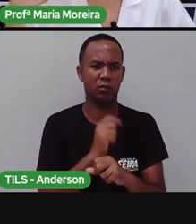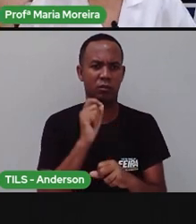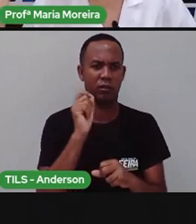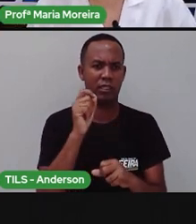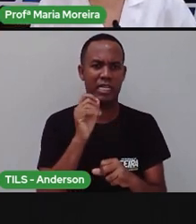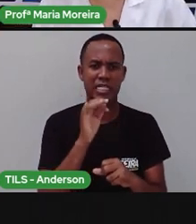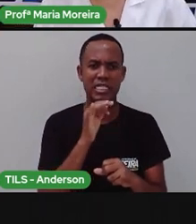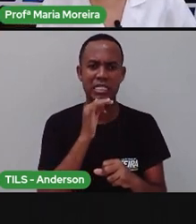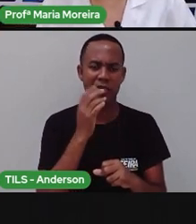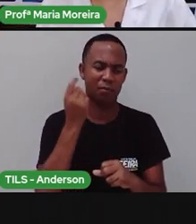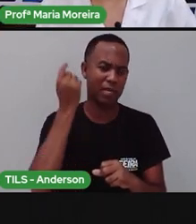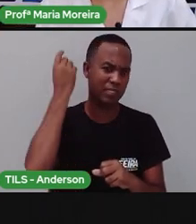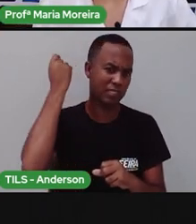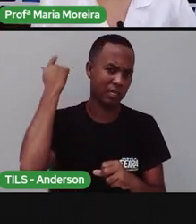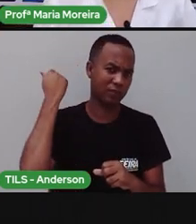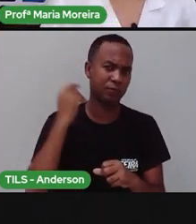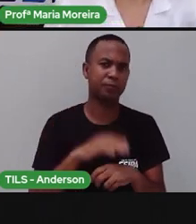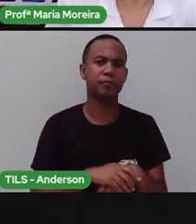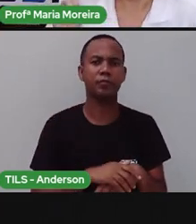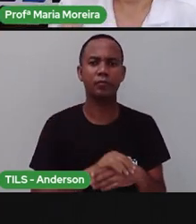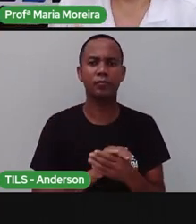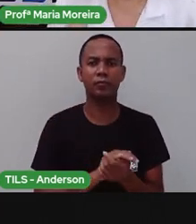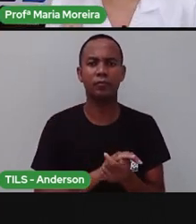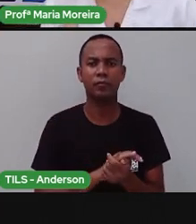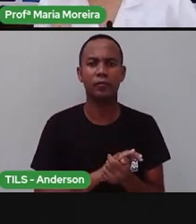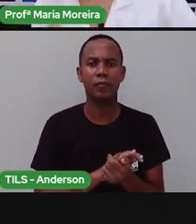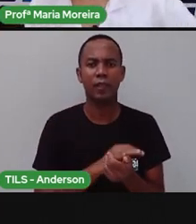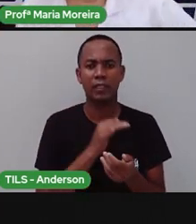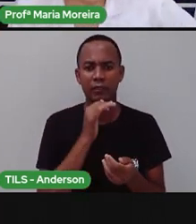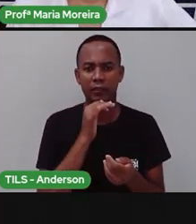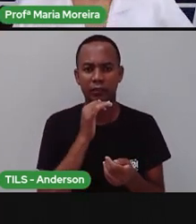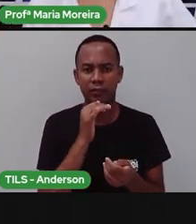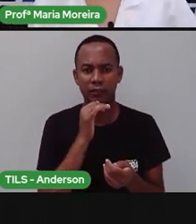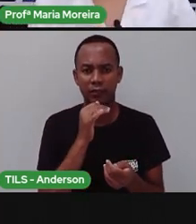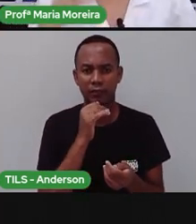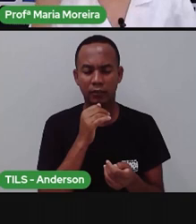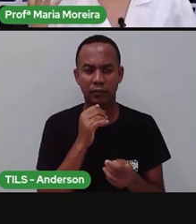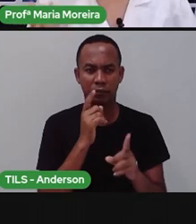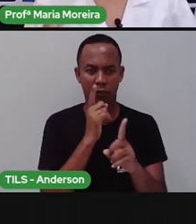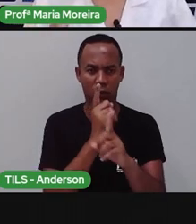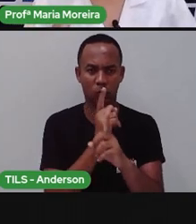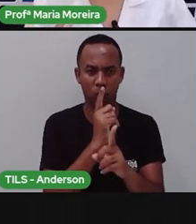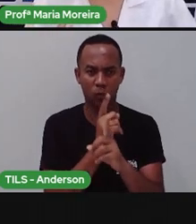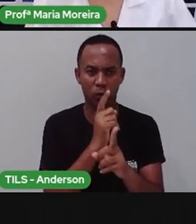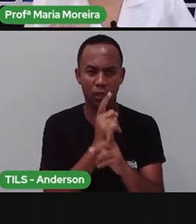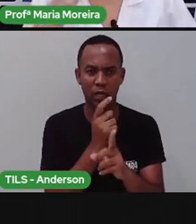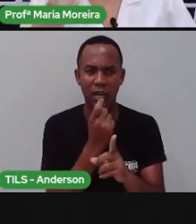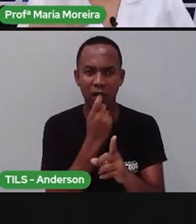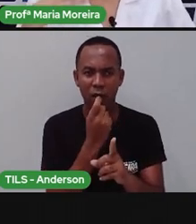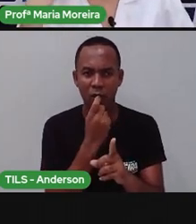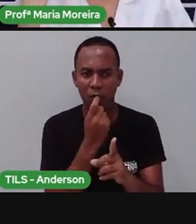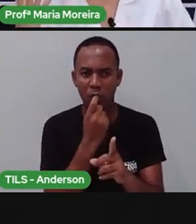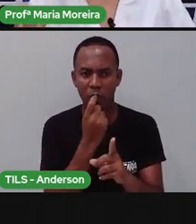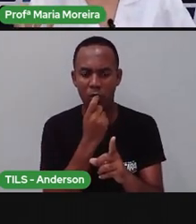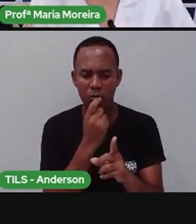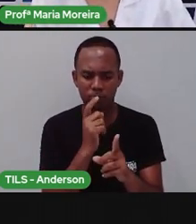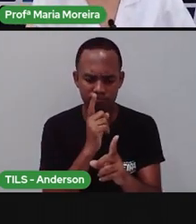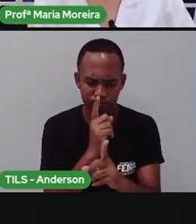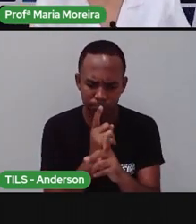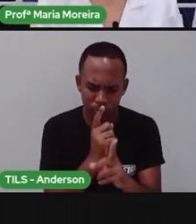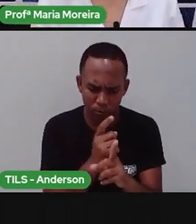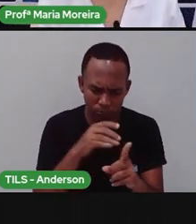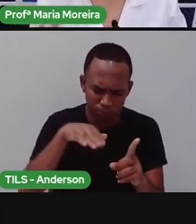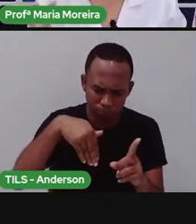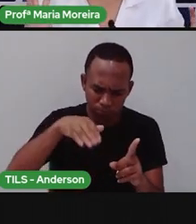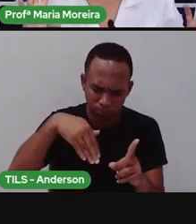deixa de existir. Pronto. Quando, né? Se encontram esses vestígios, esses fósseis.